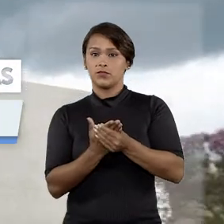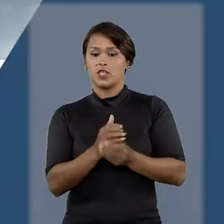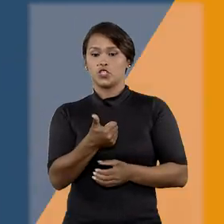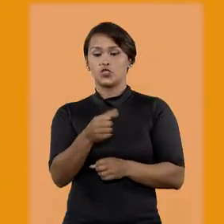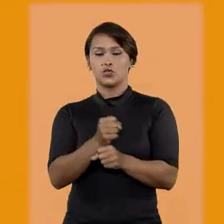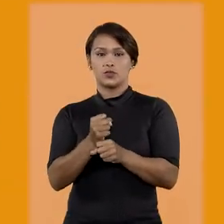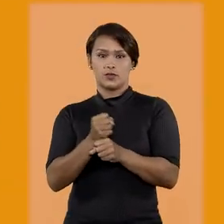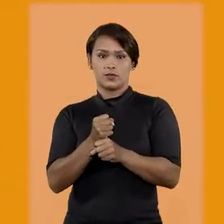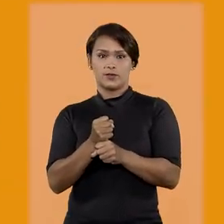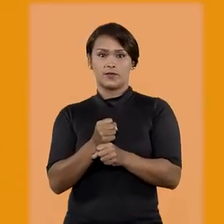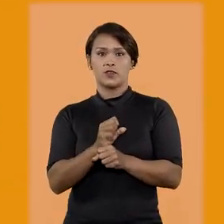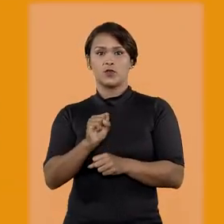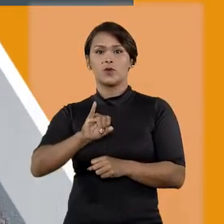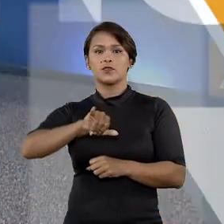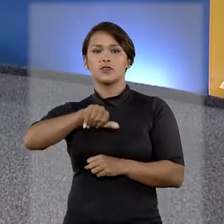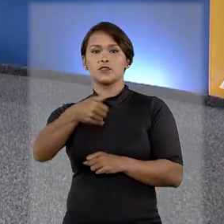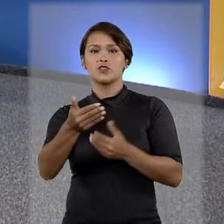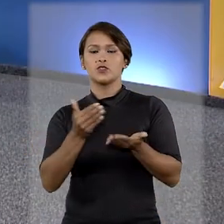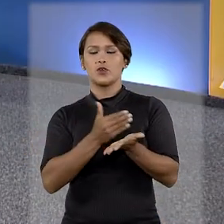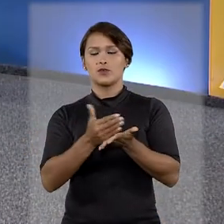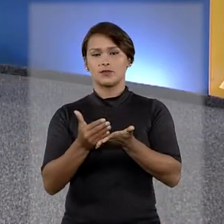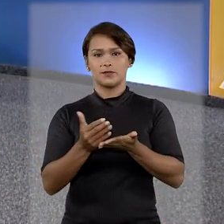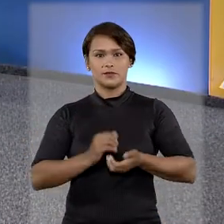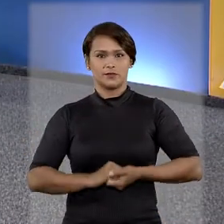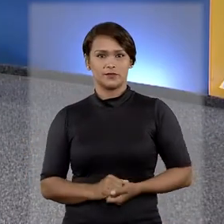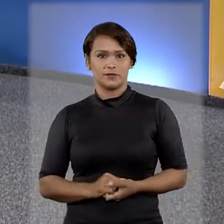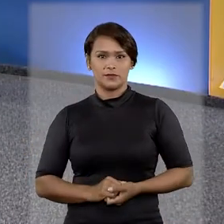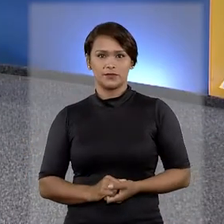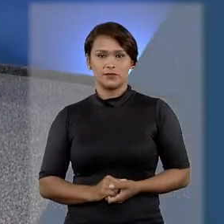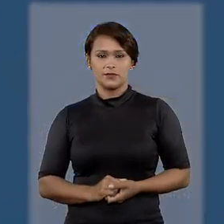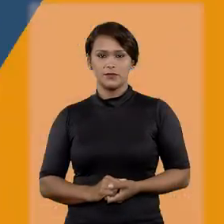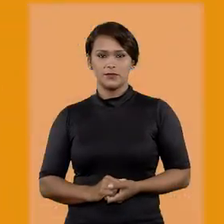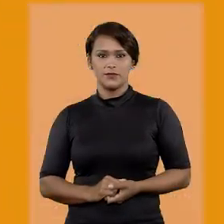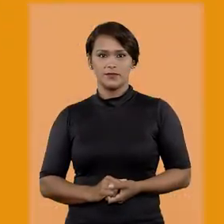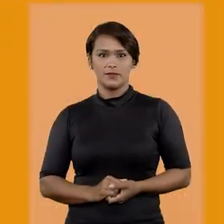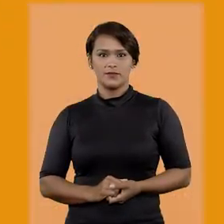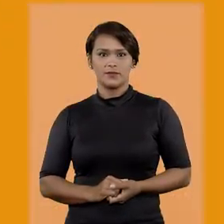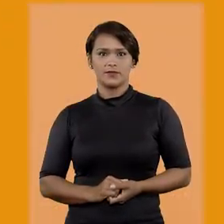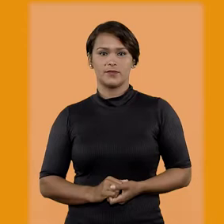ação é de um ano. O STJ Notícias começa agora.